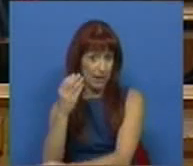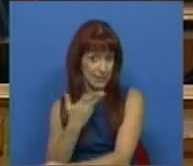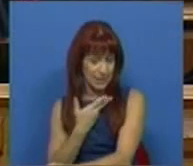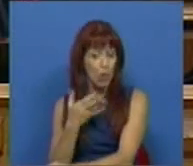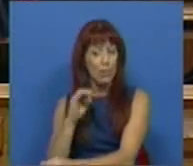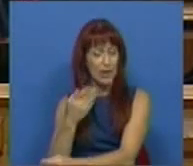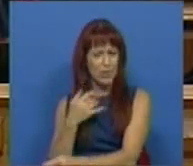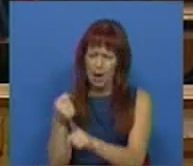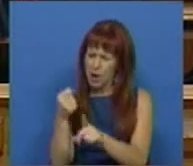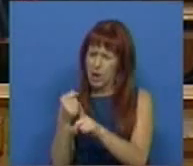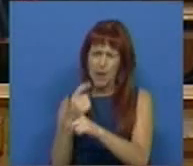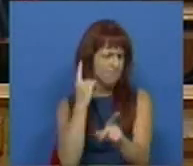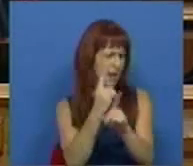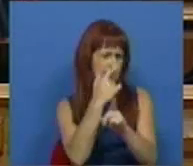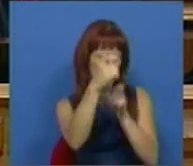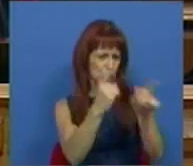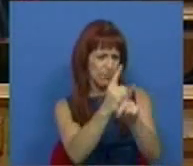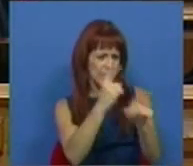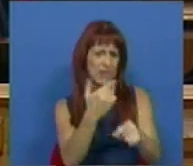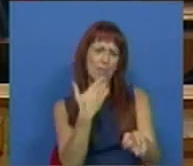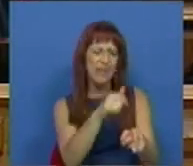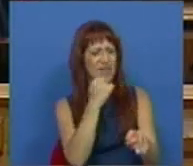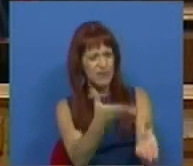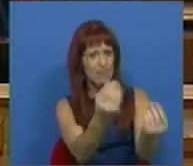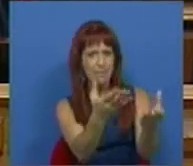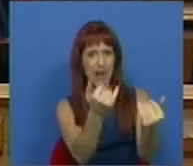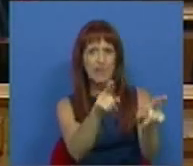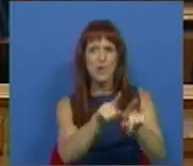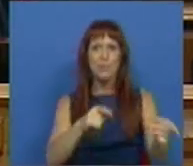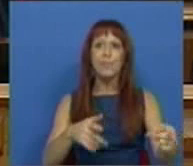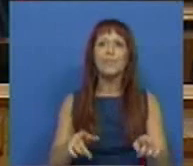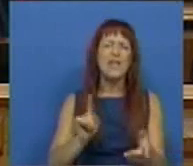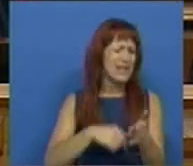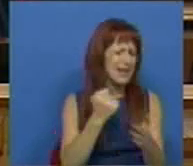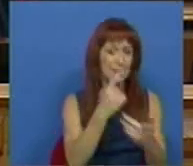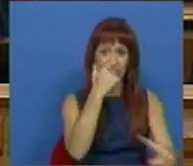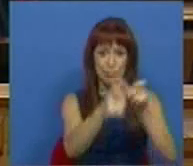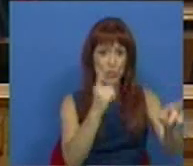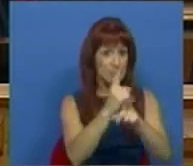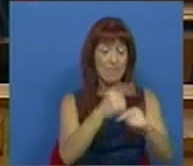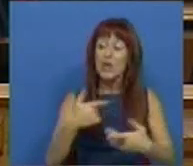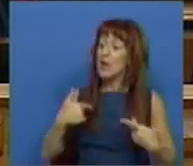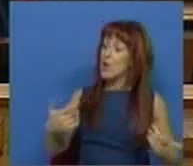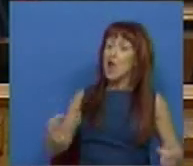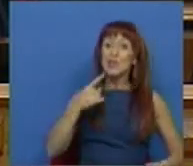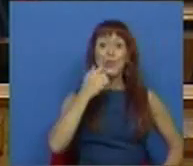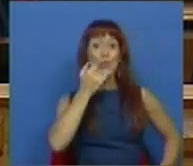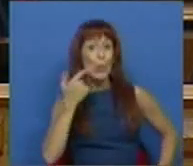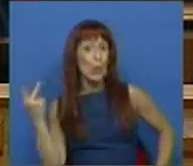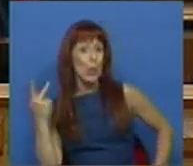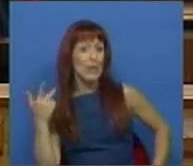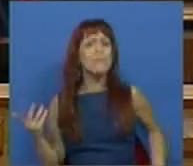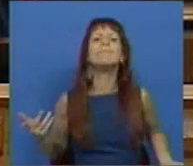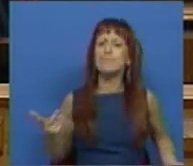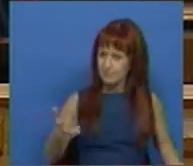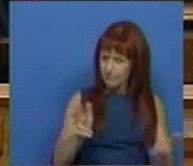o PSD a atacar os mesmos de sempre, a pedir sacrifícios aos sacrificados de sempre e por isso estamos mesmo muito satisfeitos.